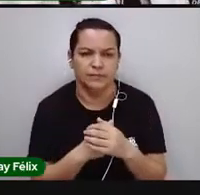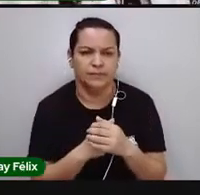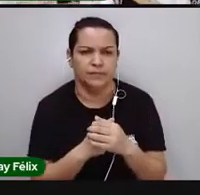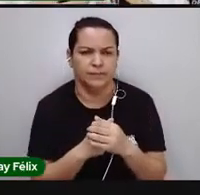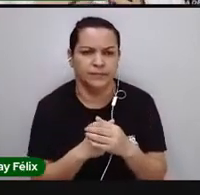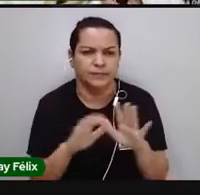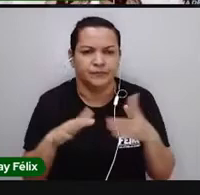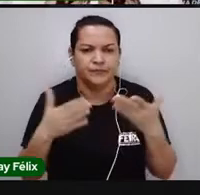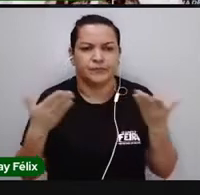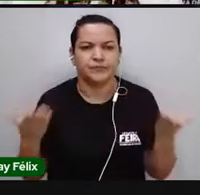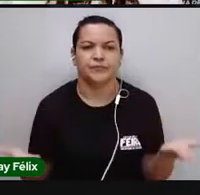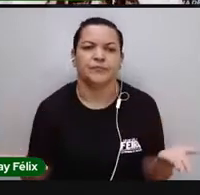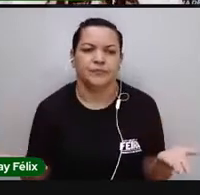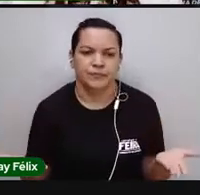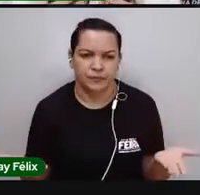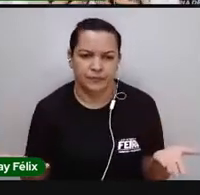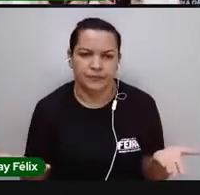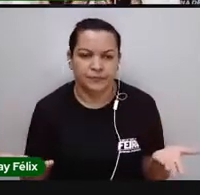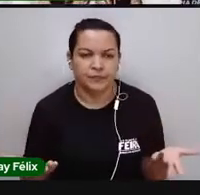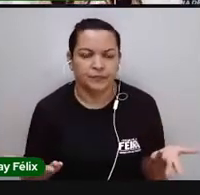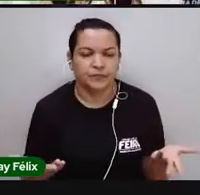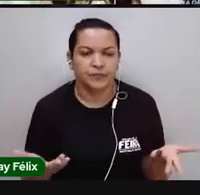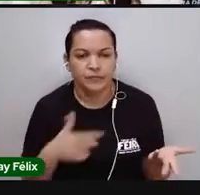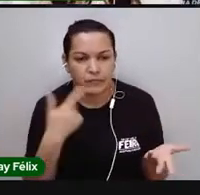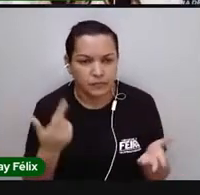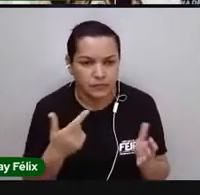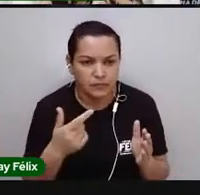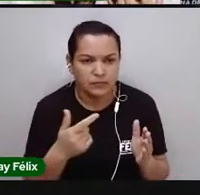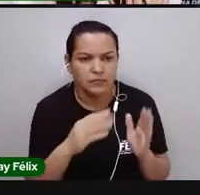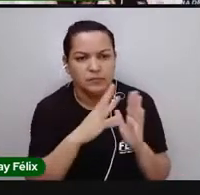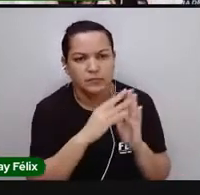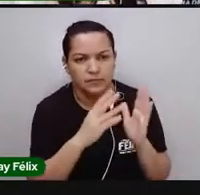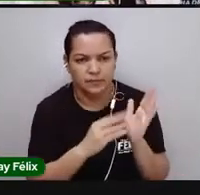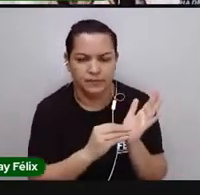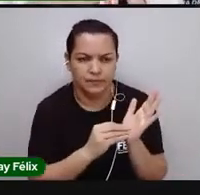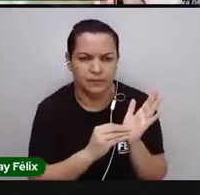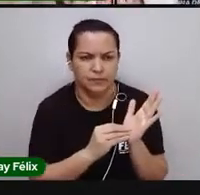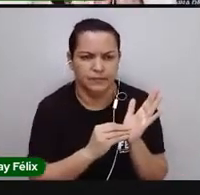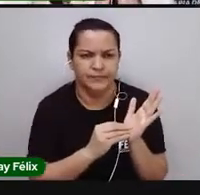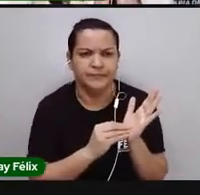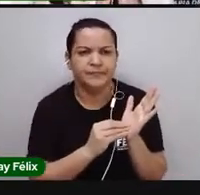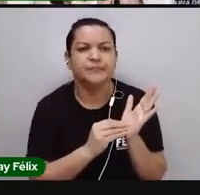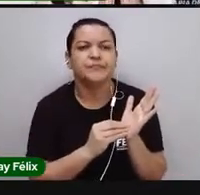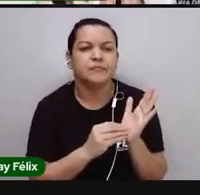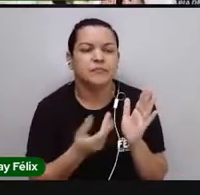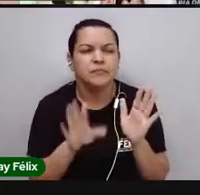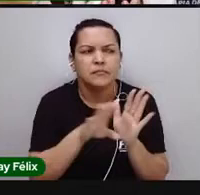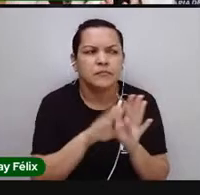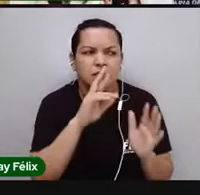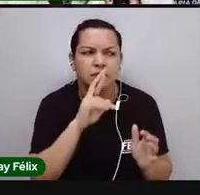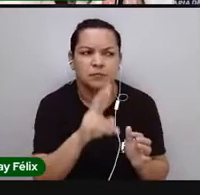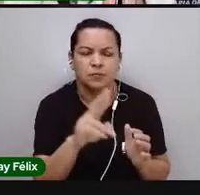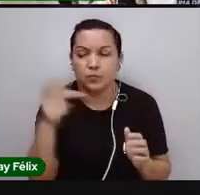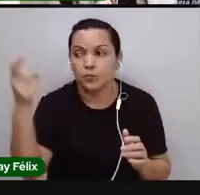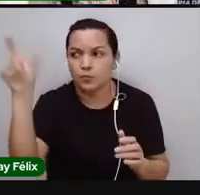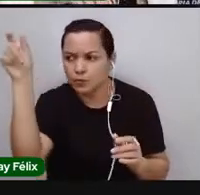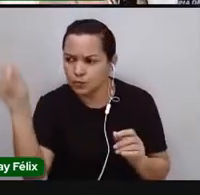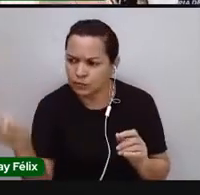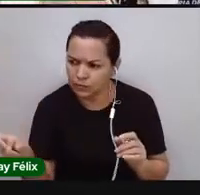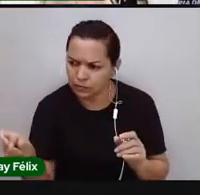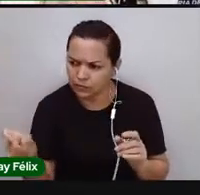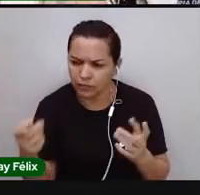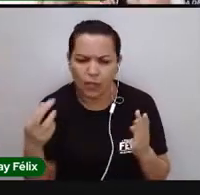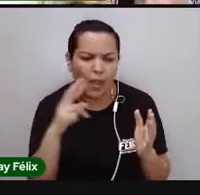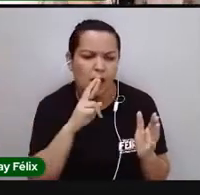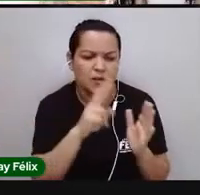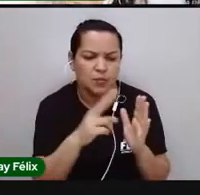Quando eu fiz essa mesma metodologia e cheguei a uma resposta e um outro cientista fez e chegou a essa